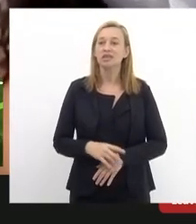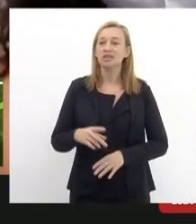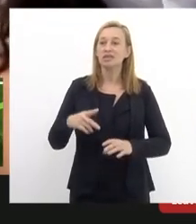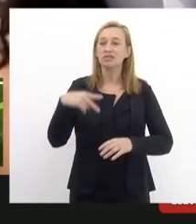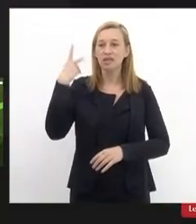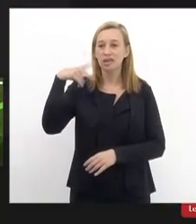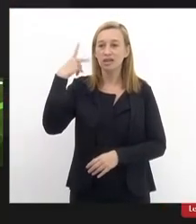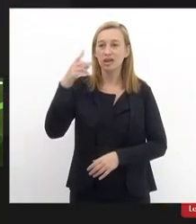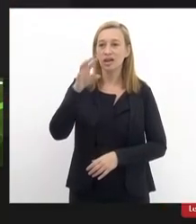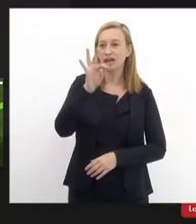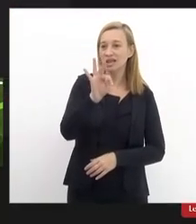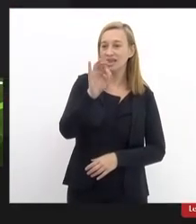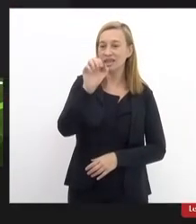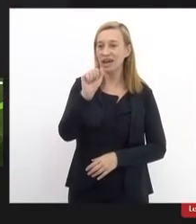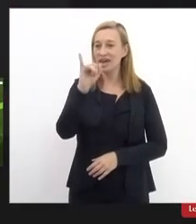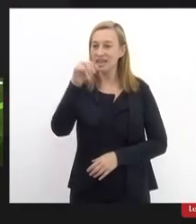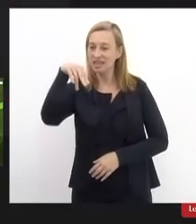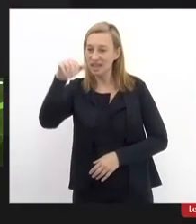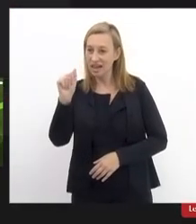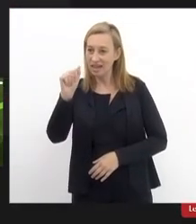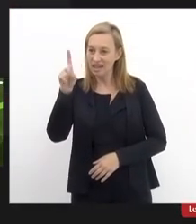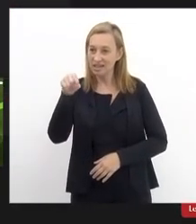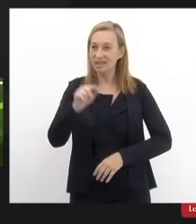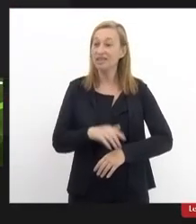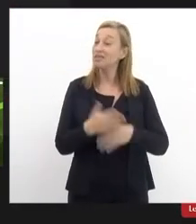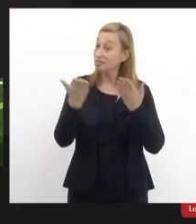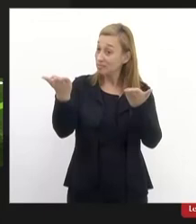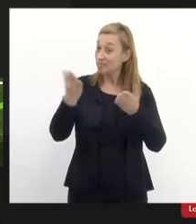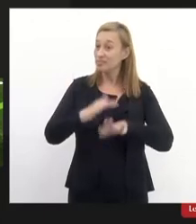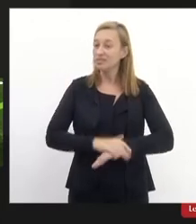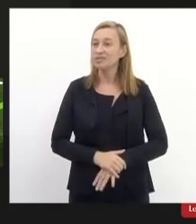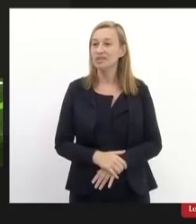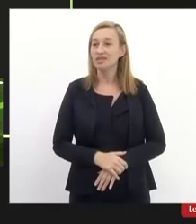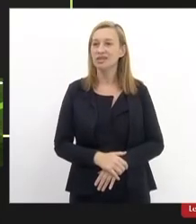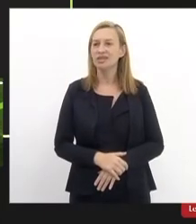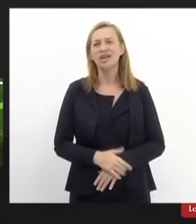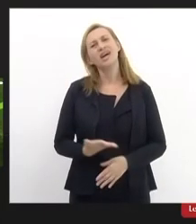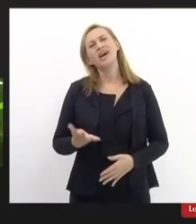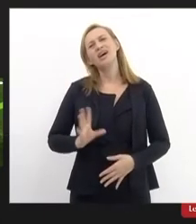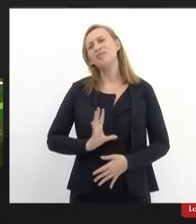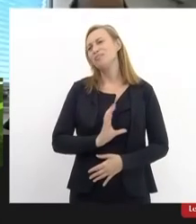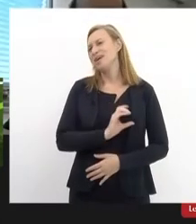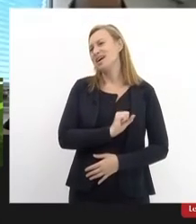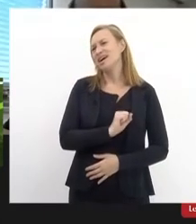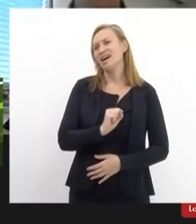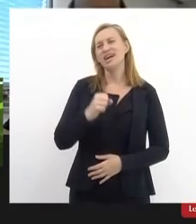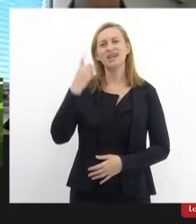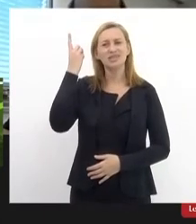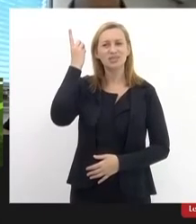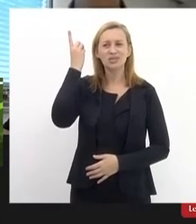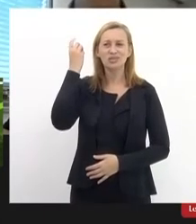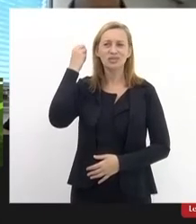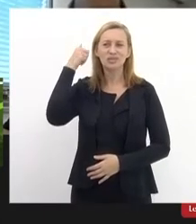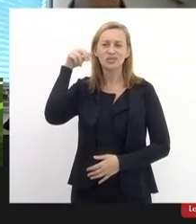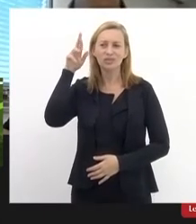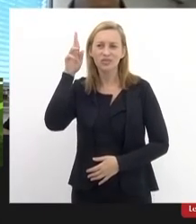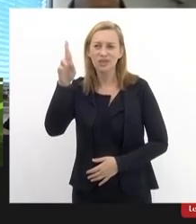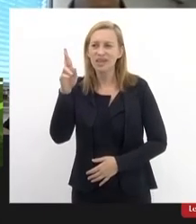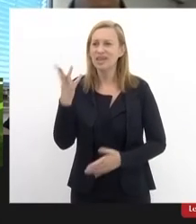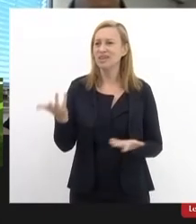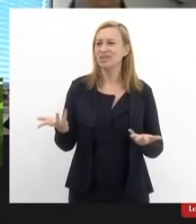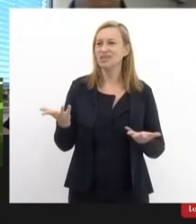de Paula palavra é sua Tainá querida Elie Omar esse deputado que nos